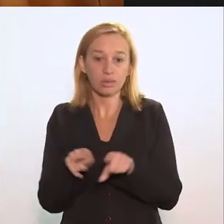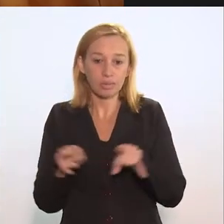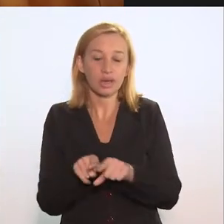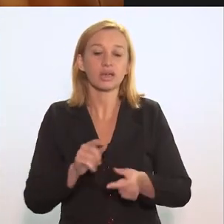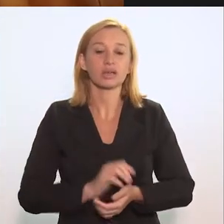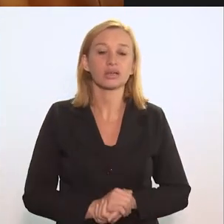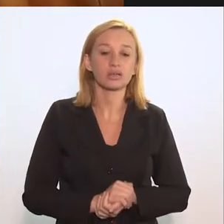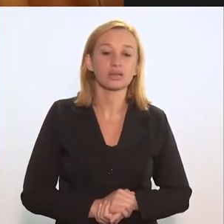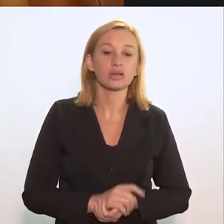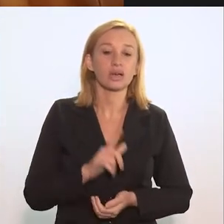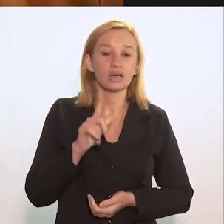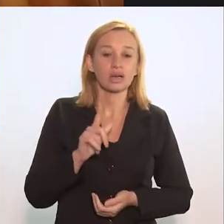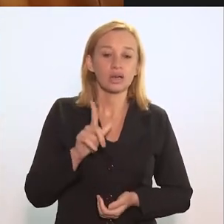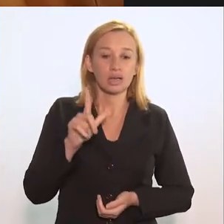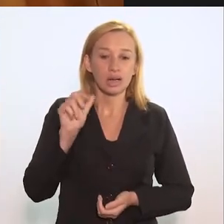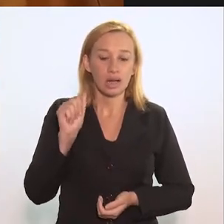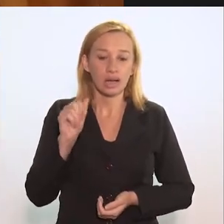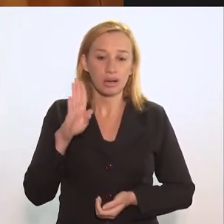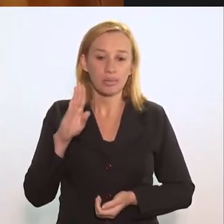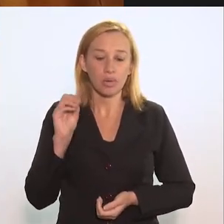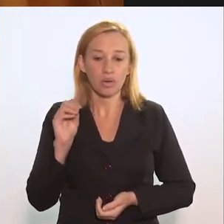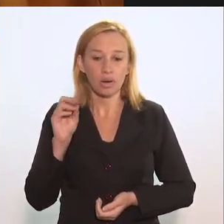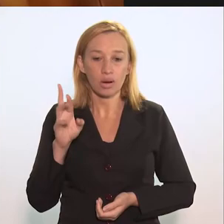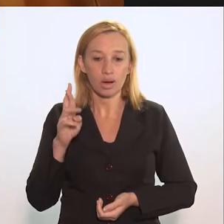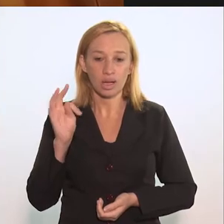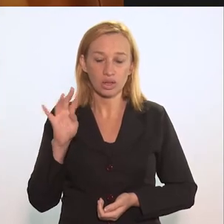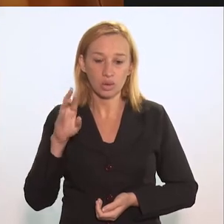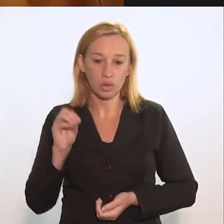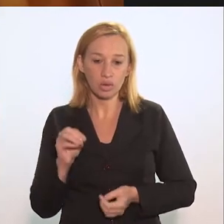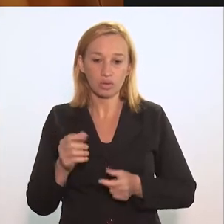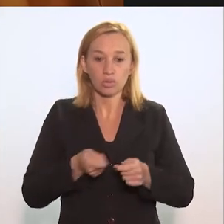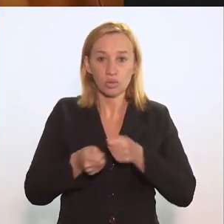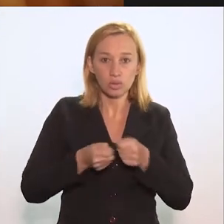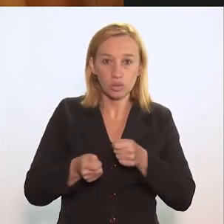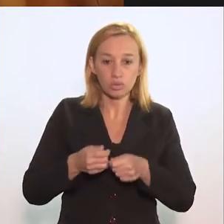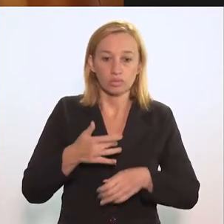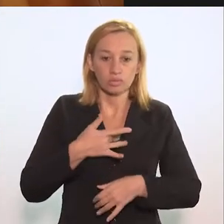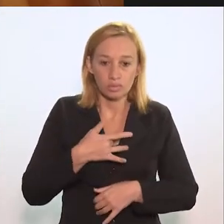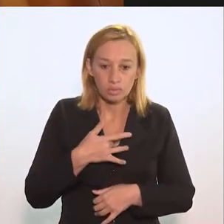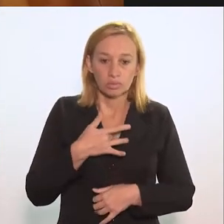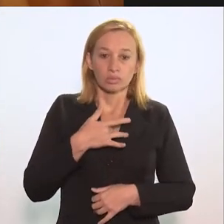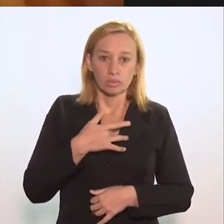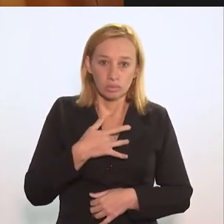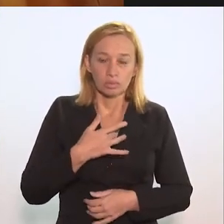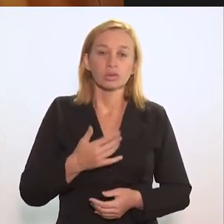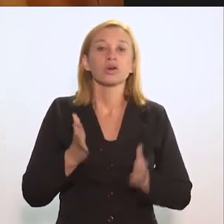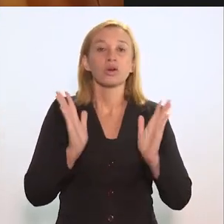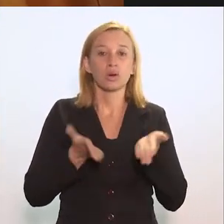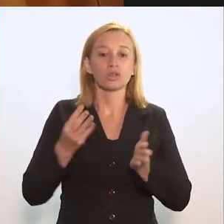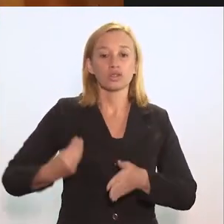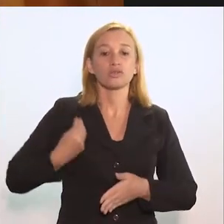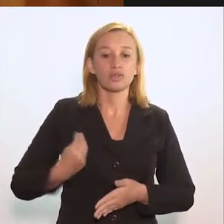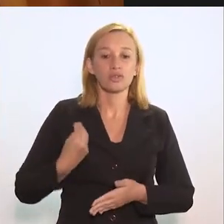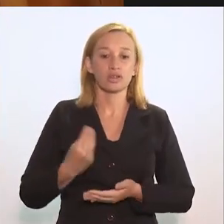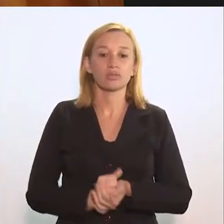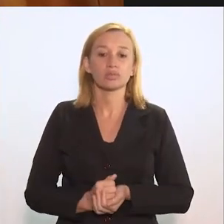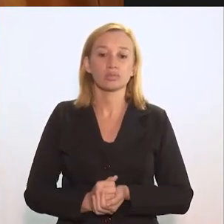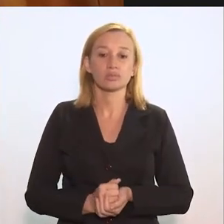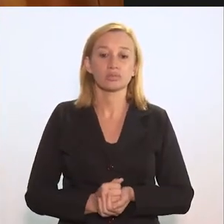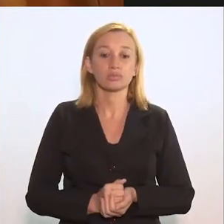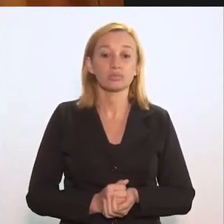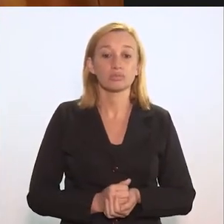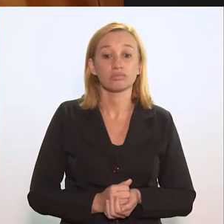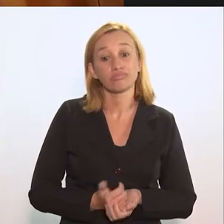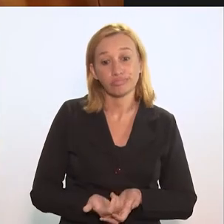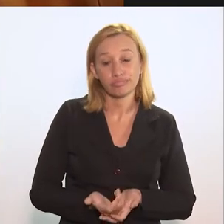sobre isso, já que o Helio Fraga tem um laboratório especializado para a questão do controle da tuberculose. E a gente